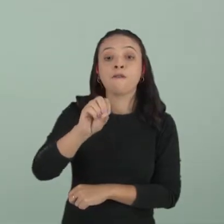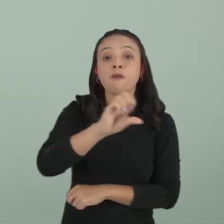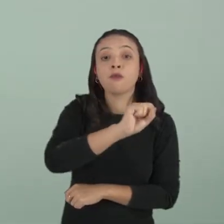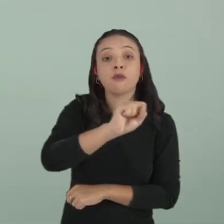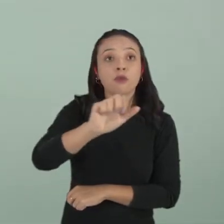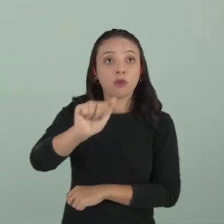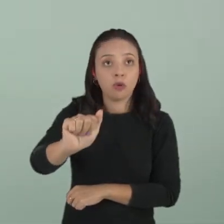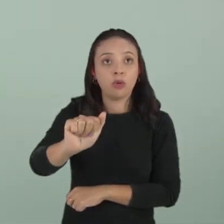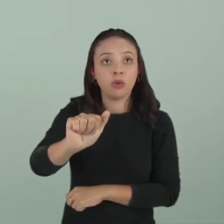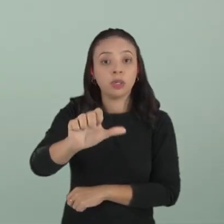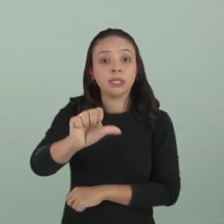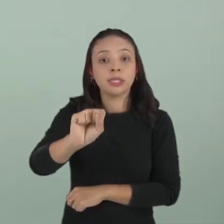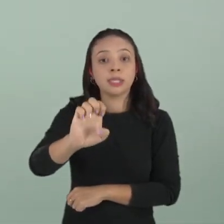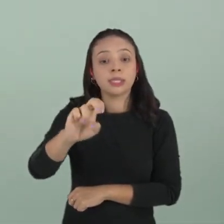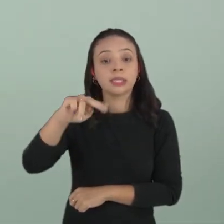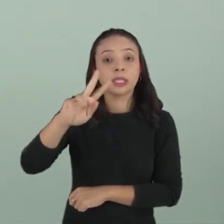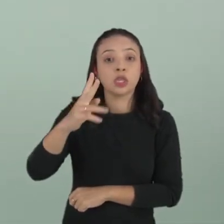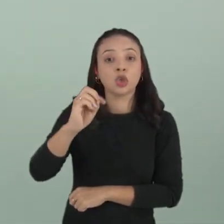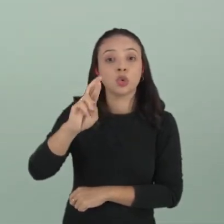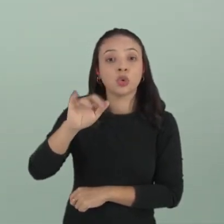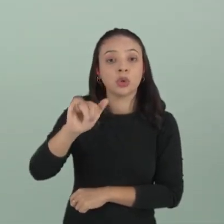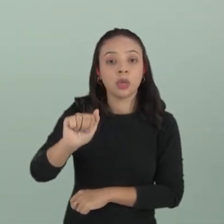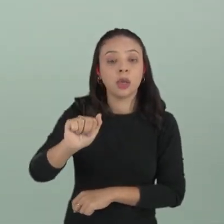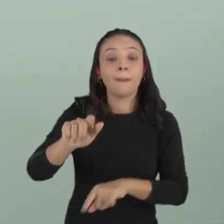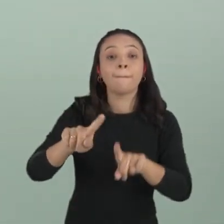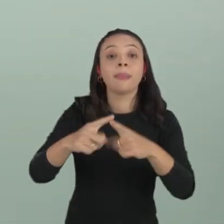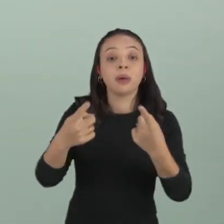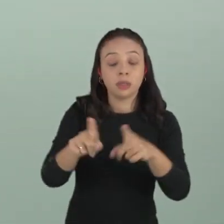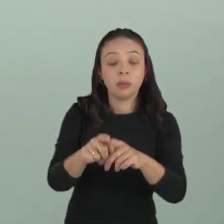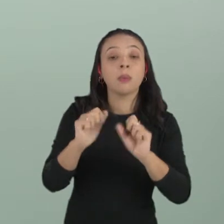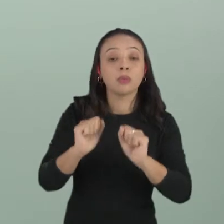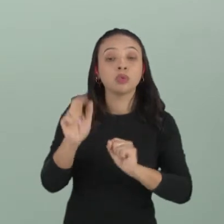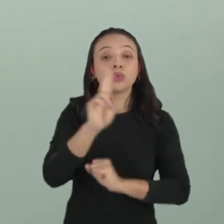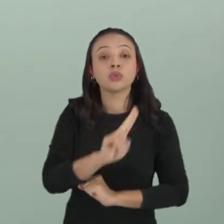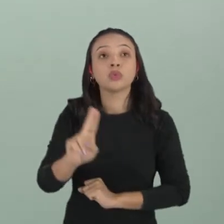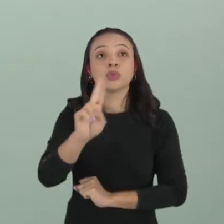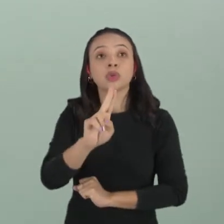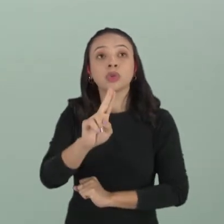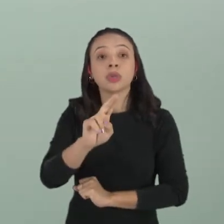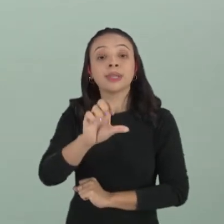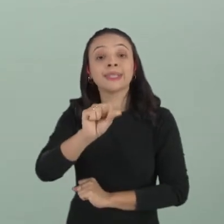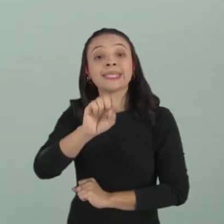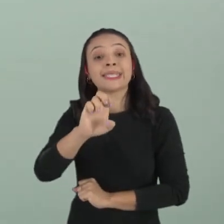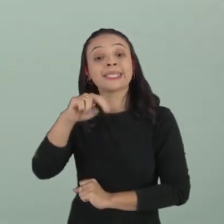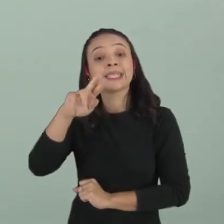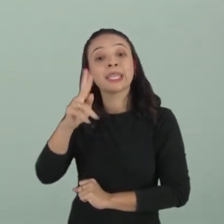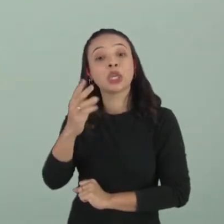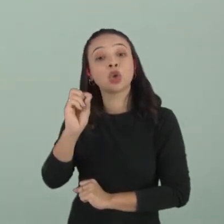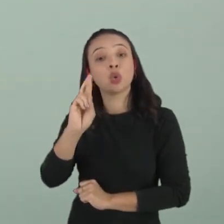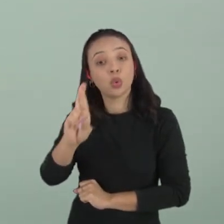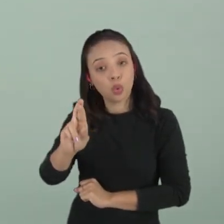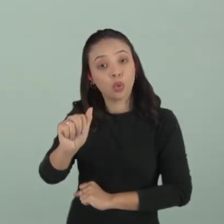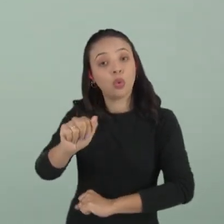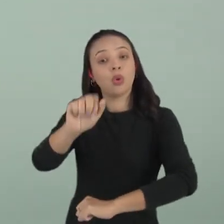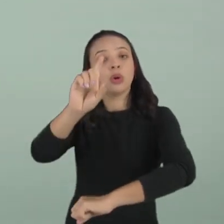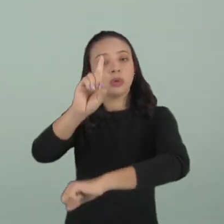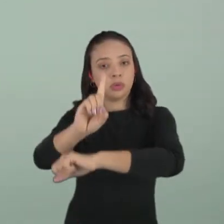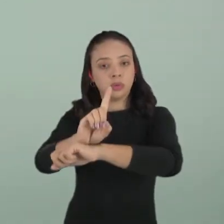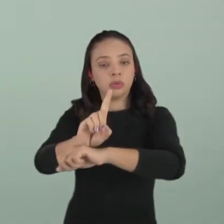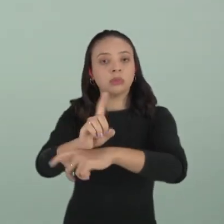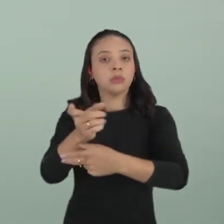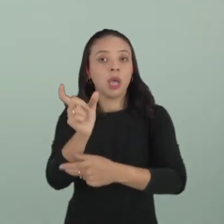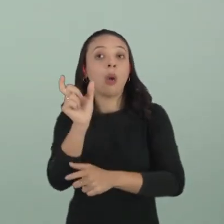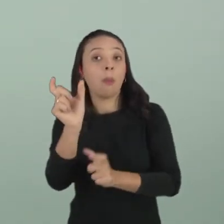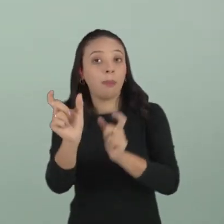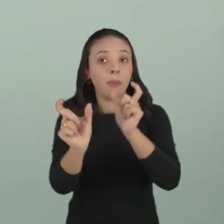senhoria, Fabiana Moraes. Mas ela poderia também colocar, senhora diretora, Fabiana Moraes. Um termo,